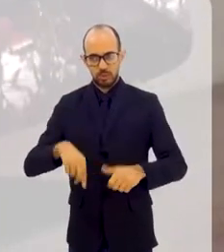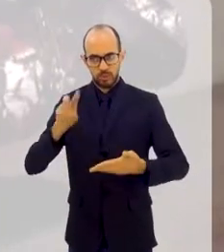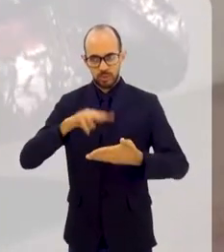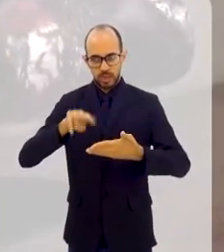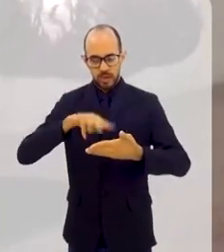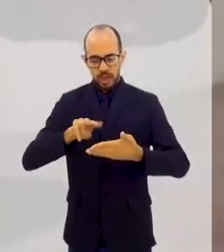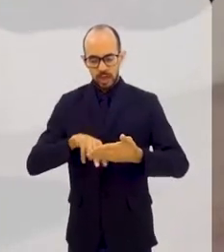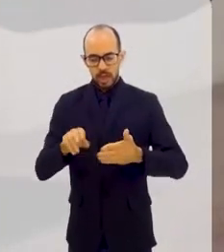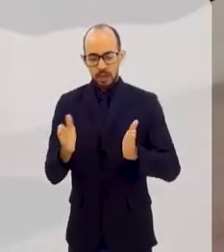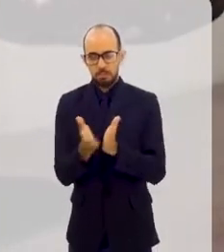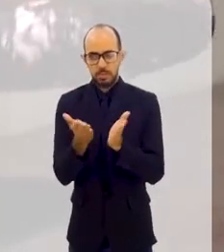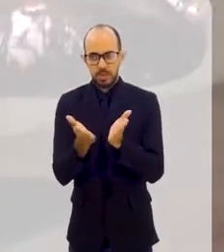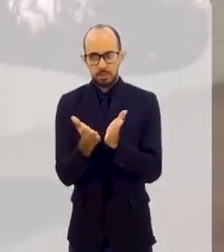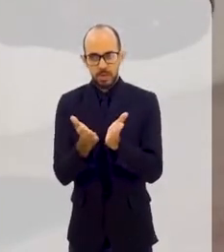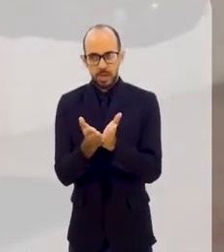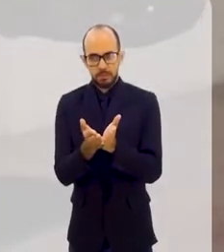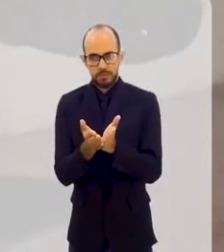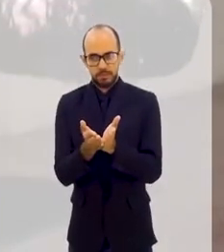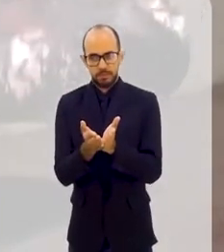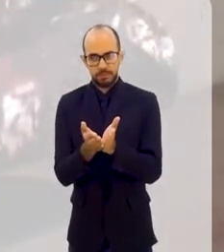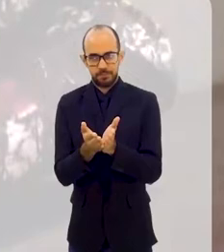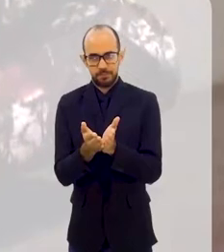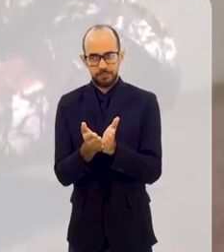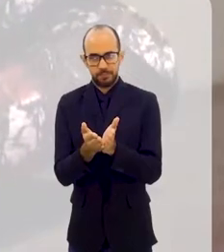ler a Bíblia, praticar a Bíblia,